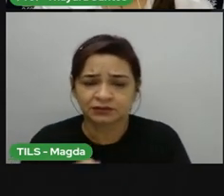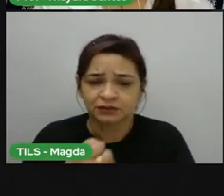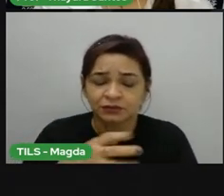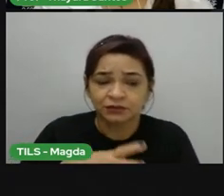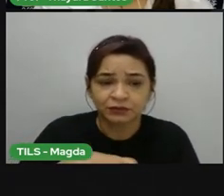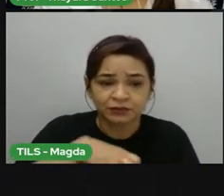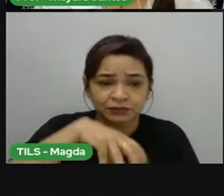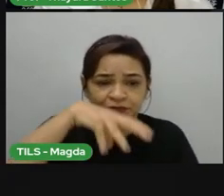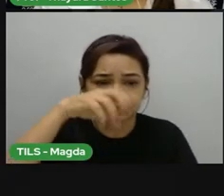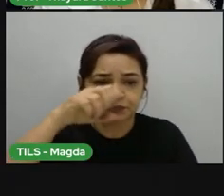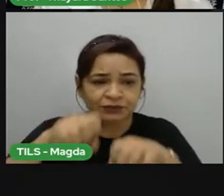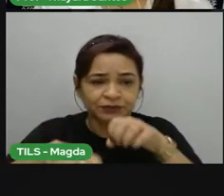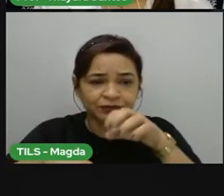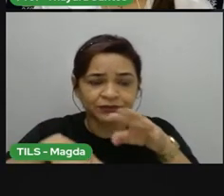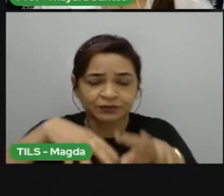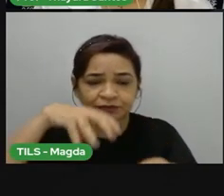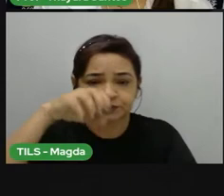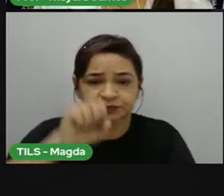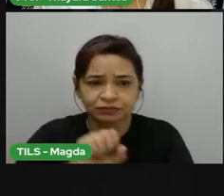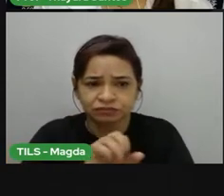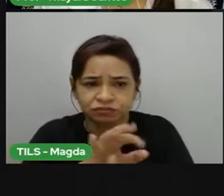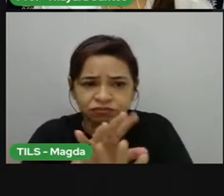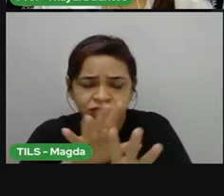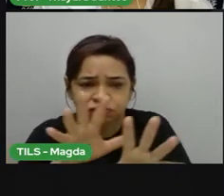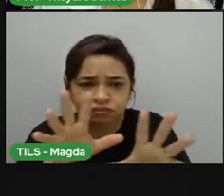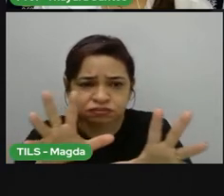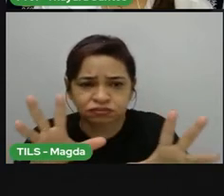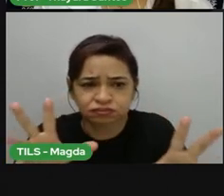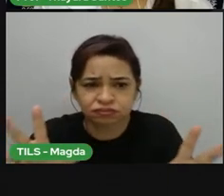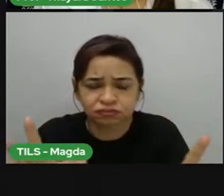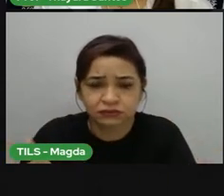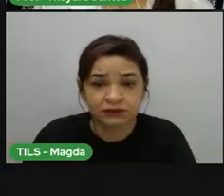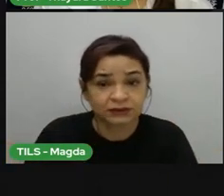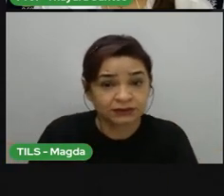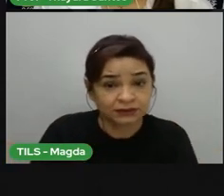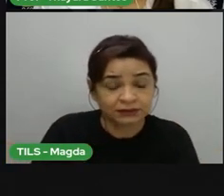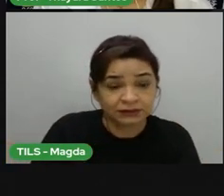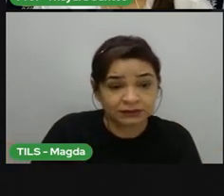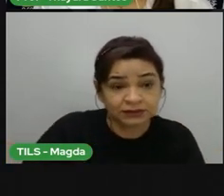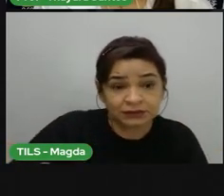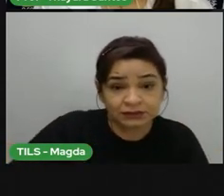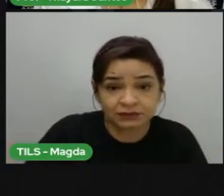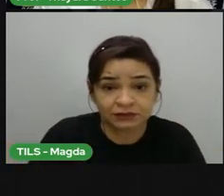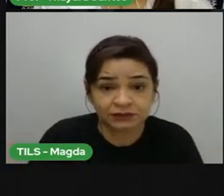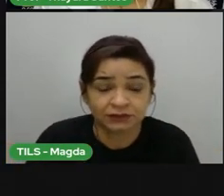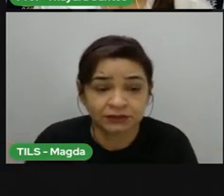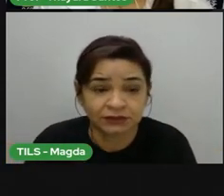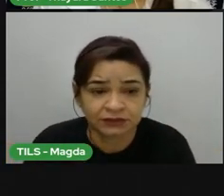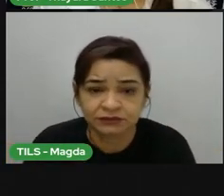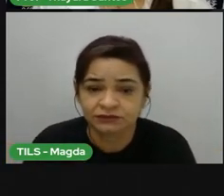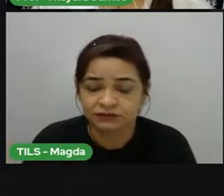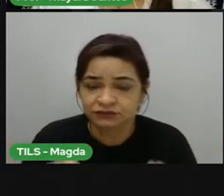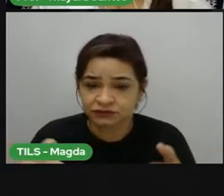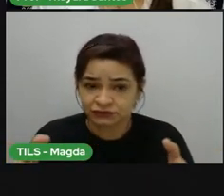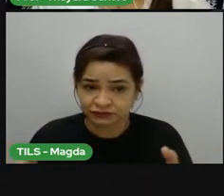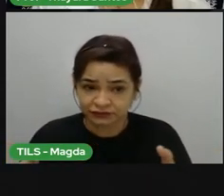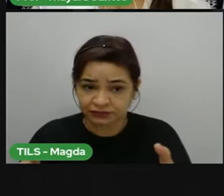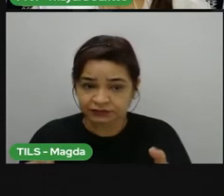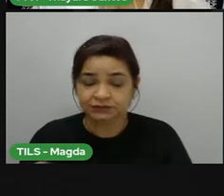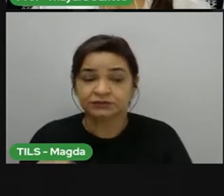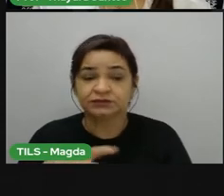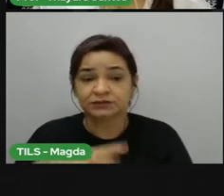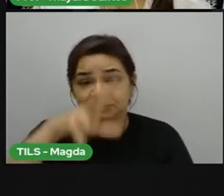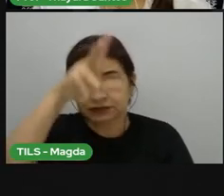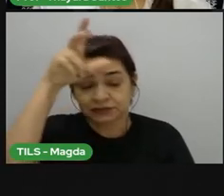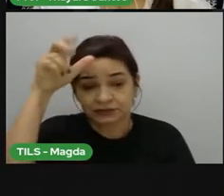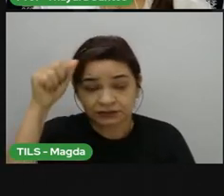evapotranspiração. A existência de grandes rios, como o Amazonas, o Juruá e o Puros, contribuem